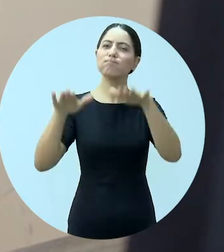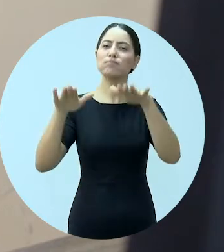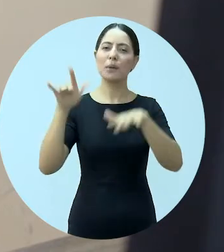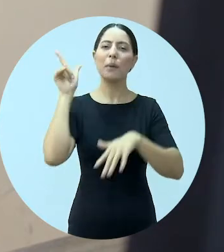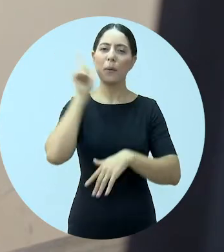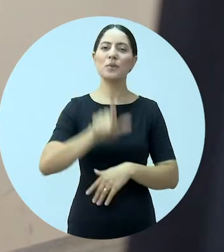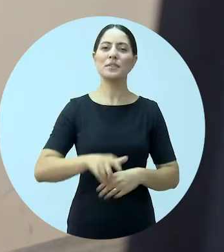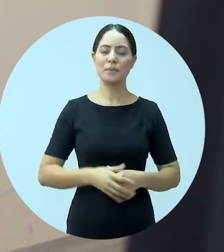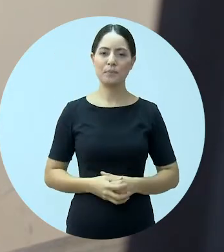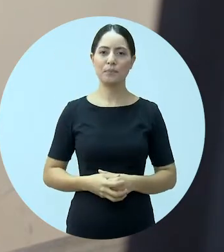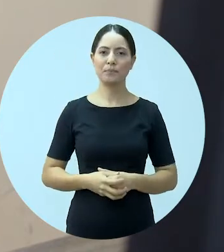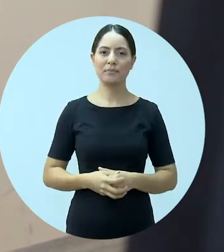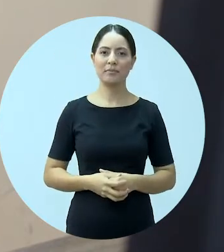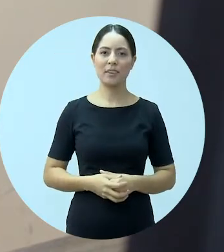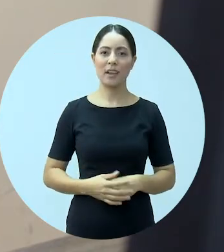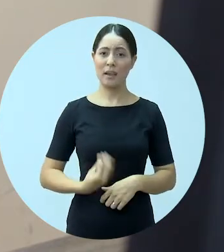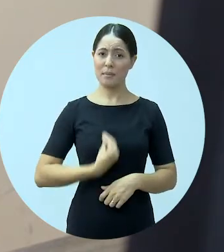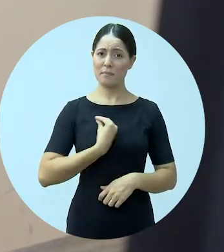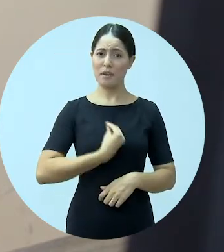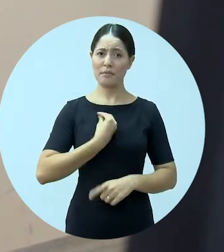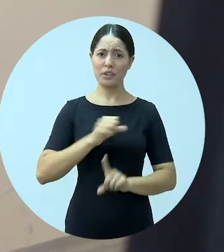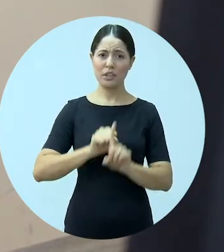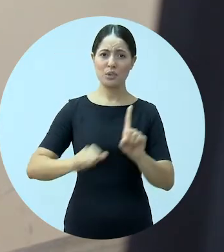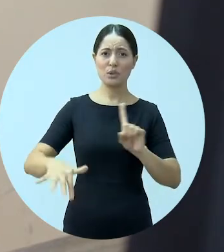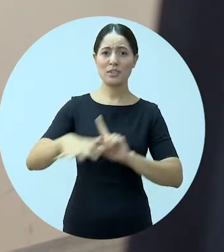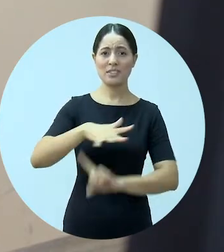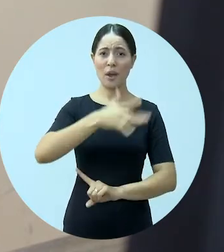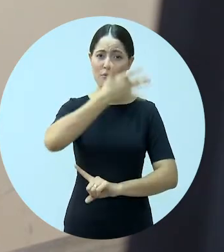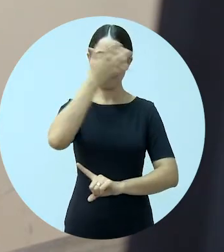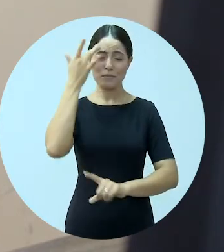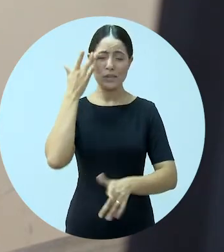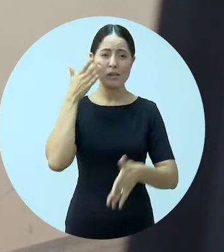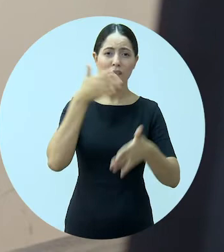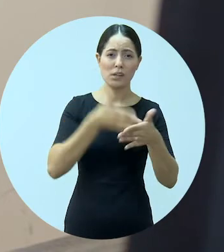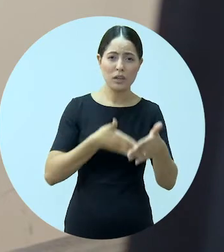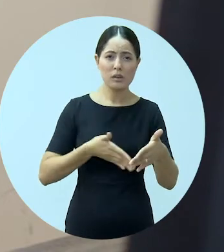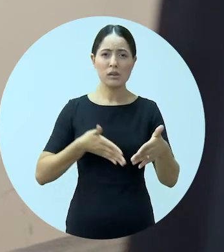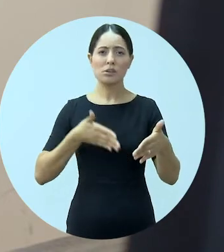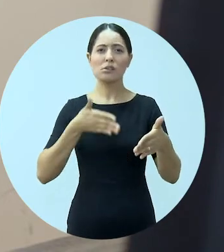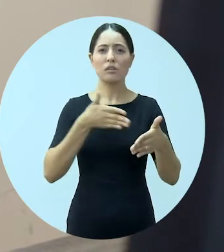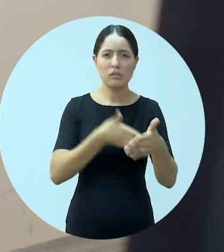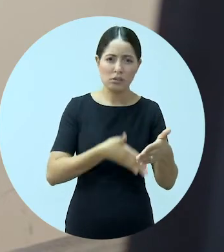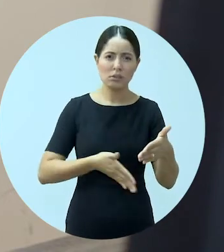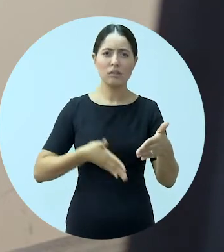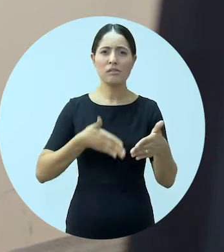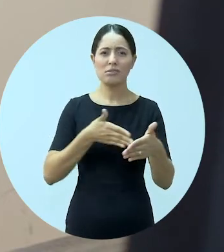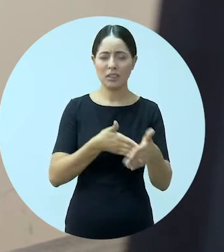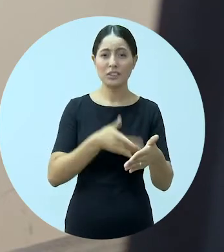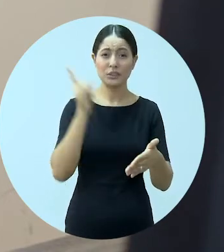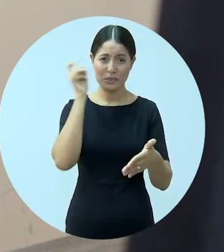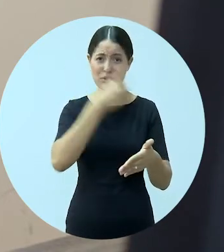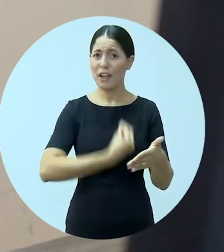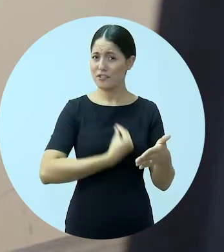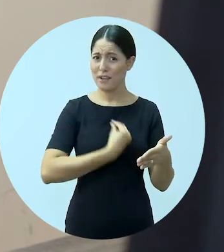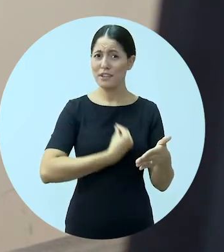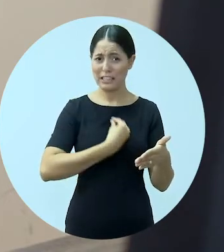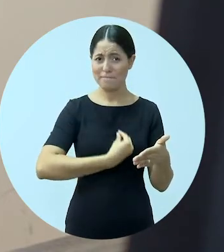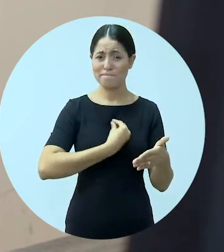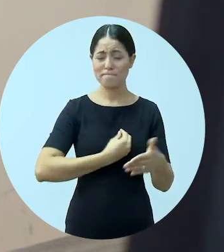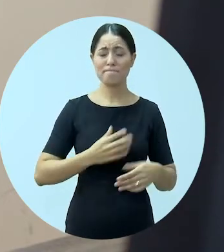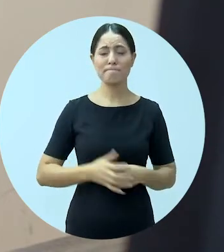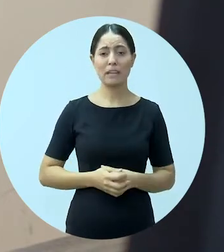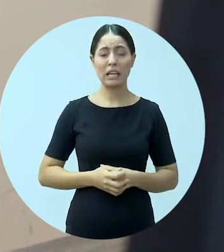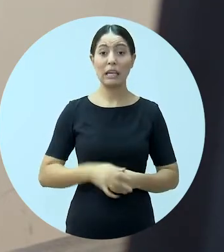a chegar onde eu estou hoje. A minha bolha social sempre foi de pessoas com muitas dificuldades. E eu via que,